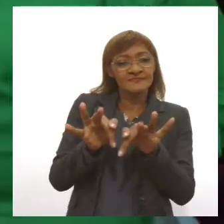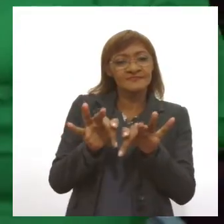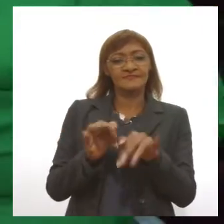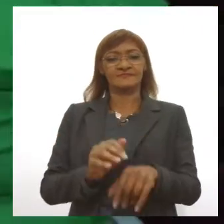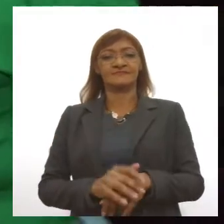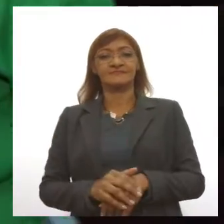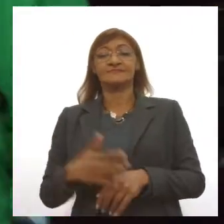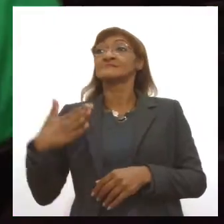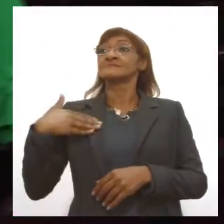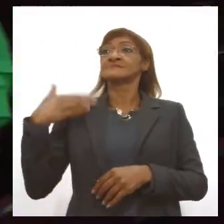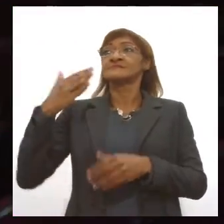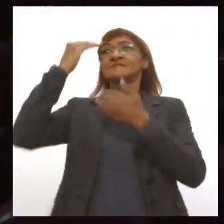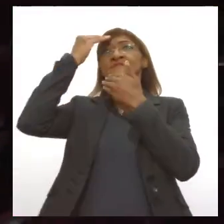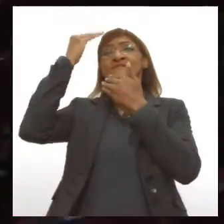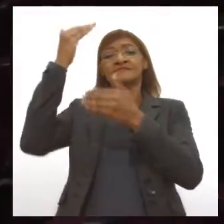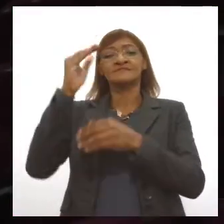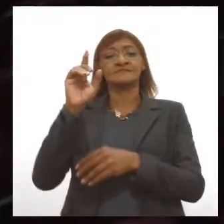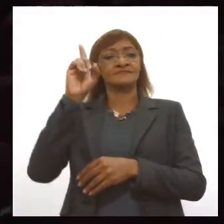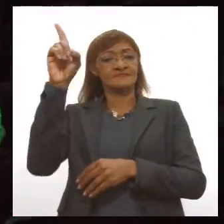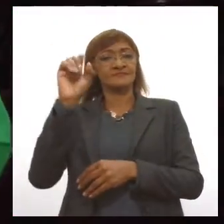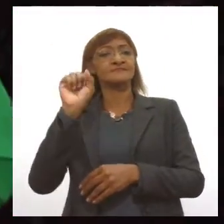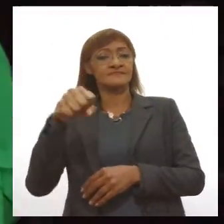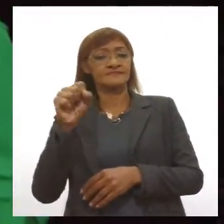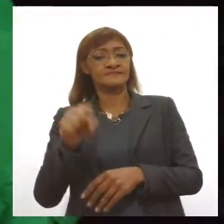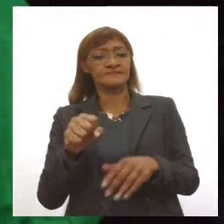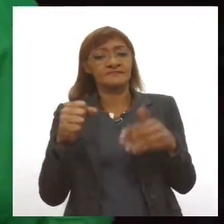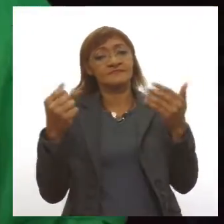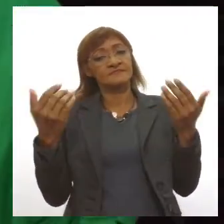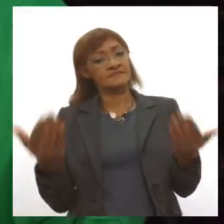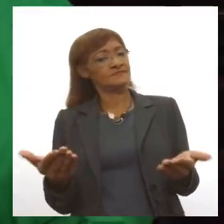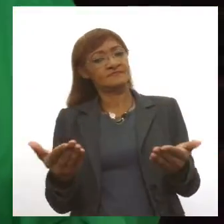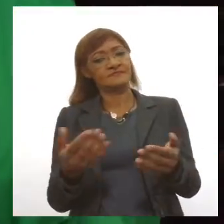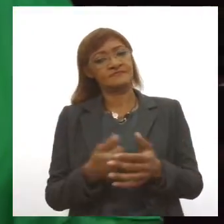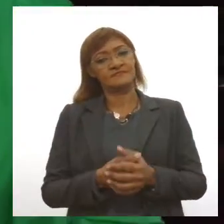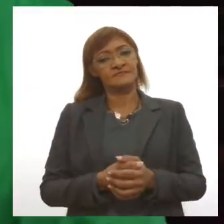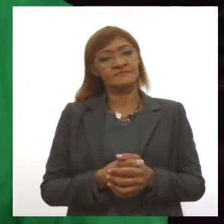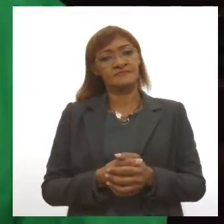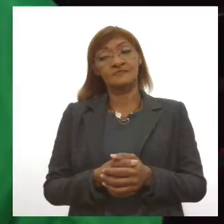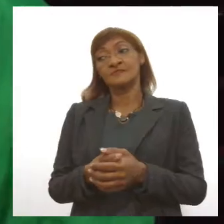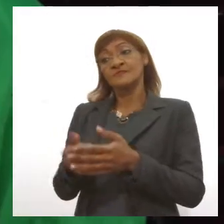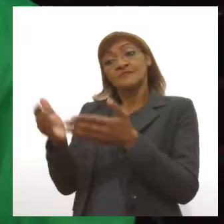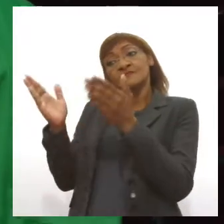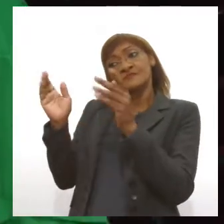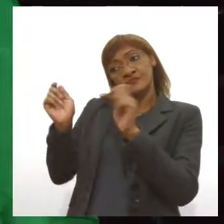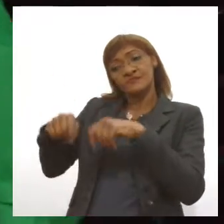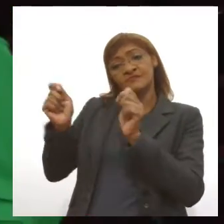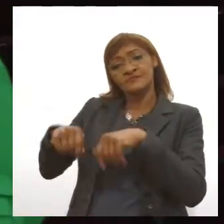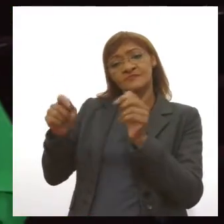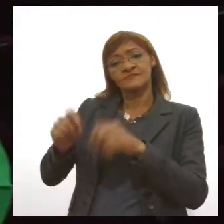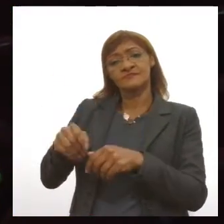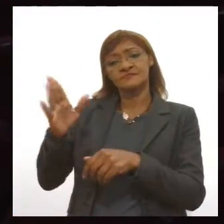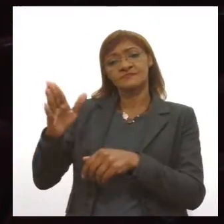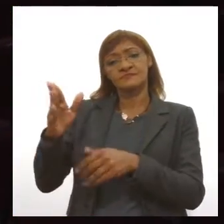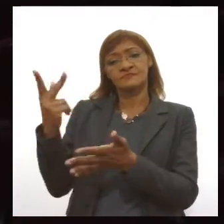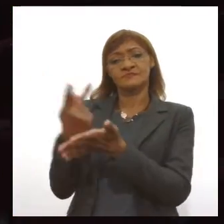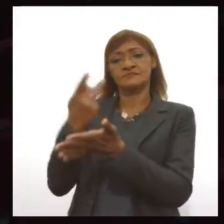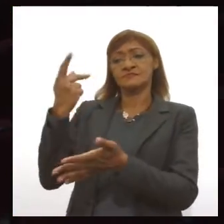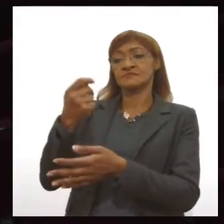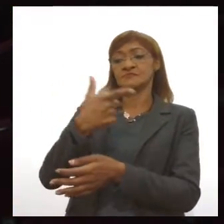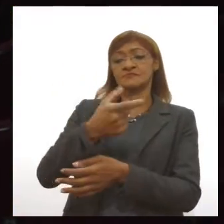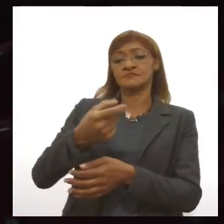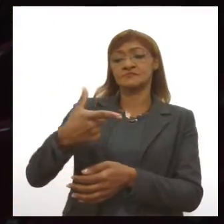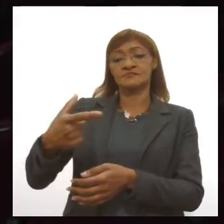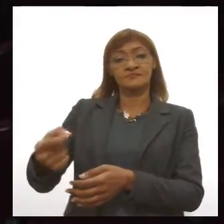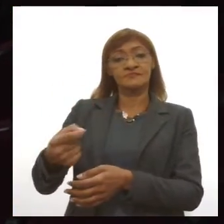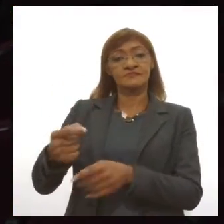surpresa, graças a Deus sim. Então, esses cursos já deveriam ter acontecido no ano de 2020, mas devido à